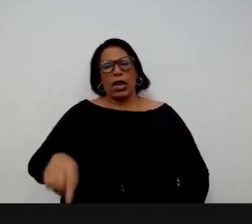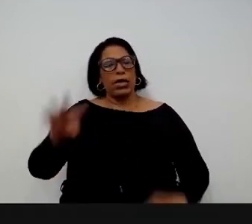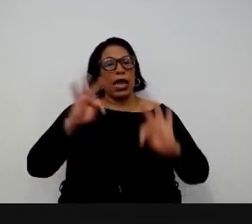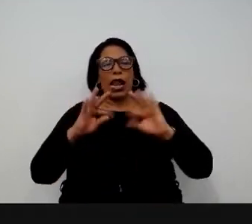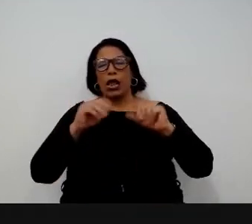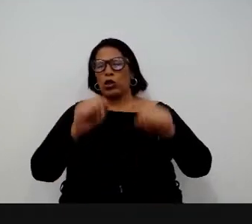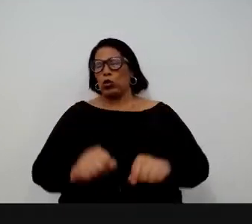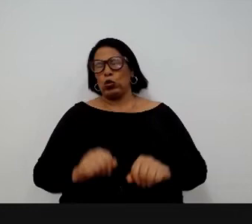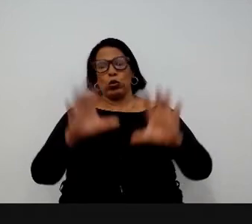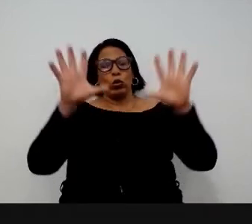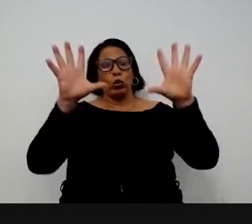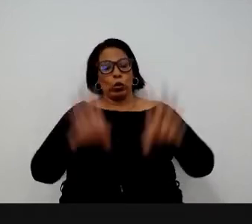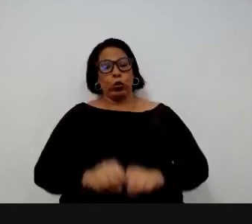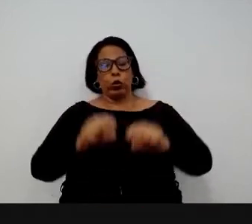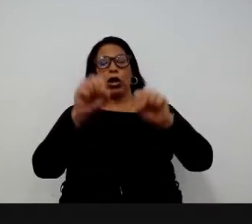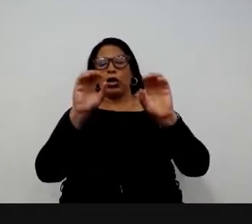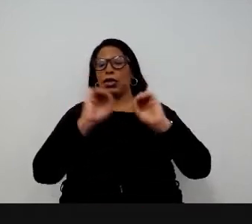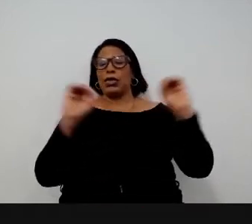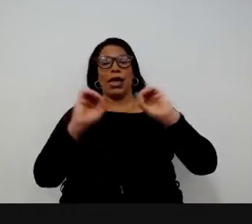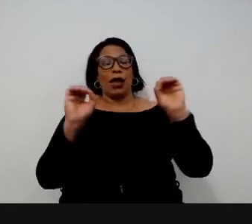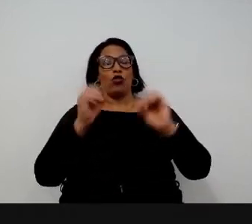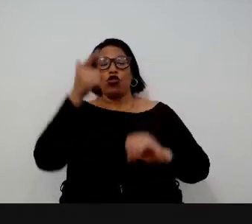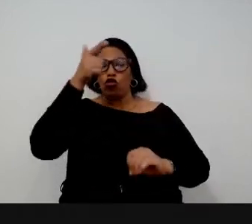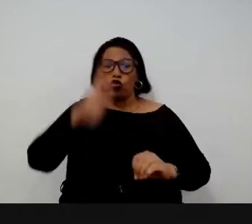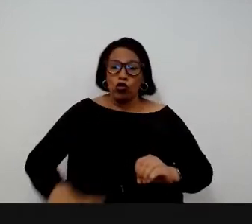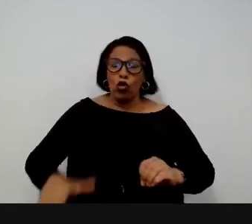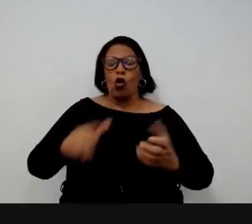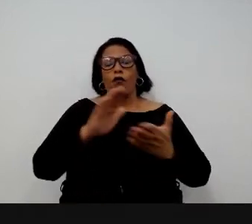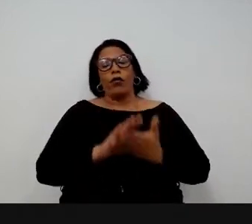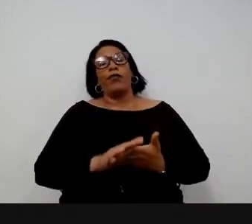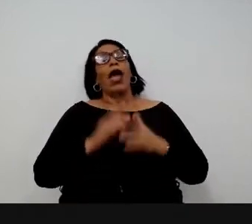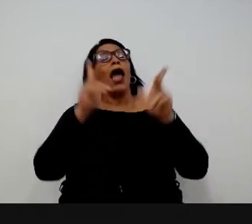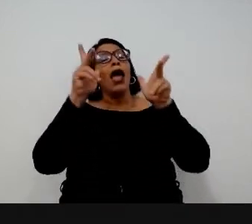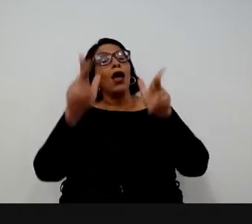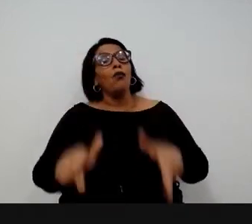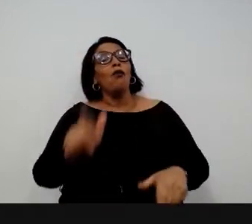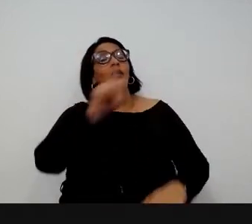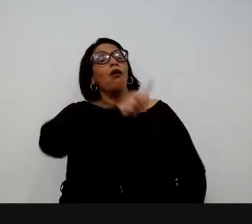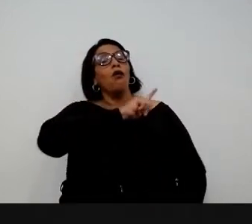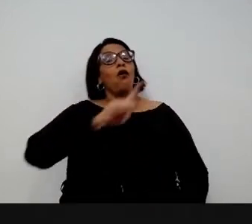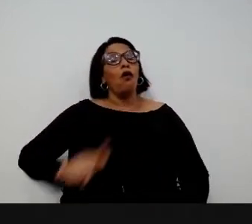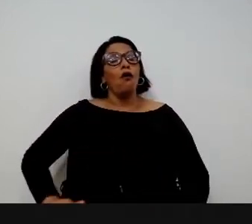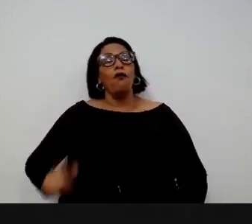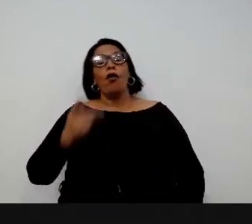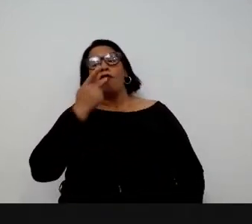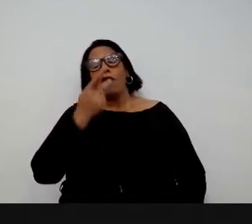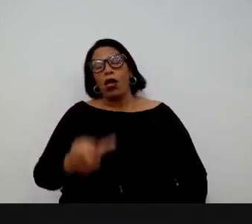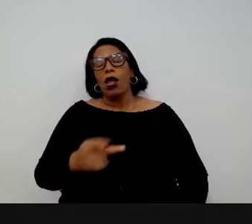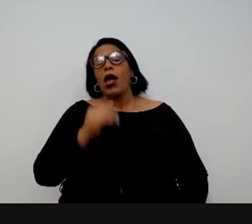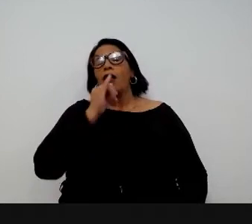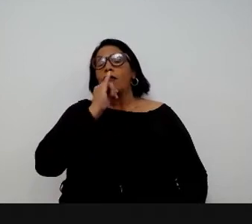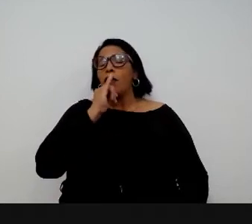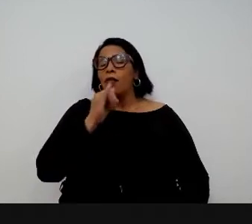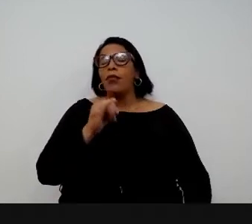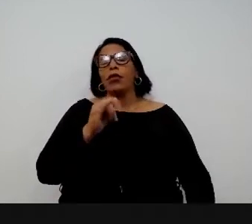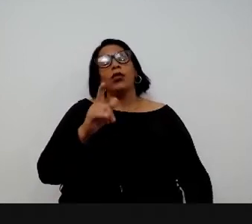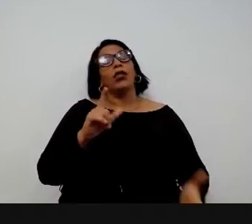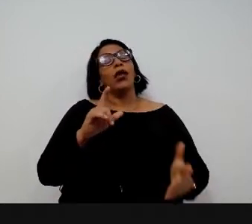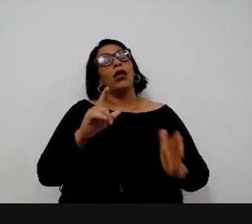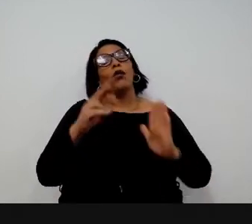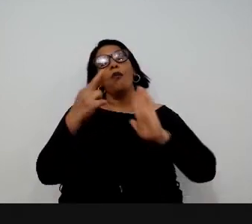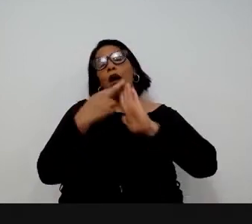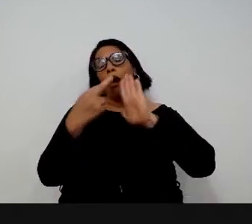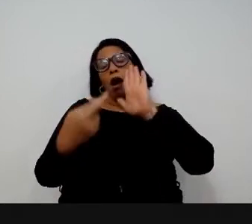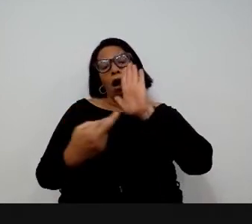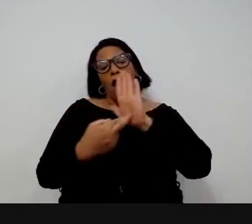que já estava pesado, complexo. E no governo a gente também, se a gente fala do código da computação, existe o código